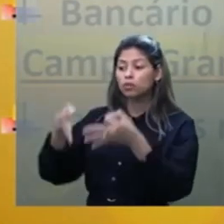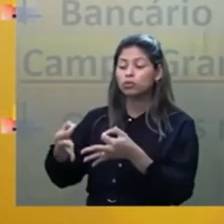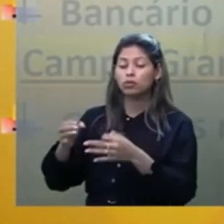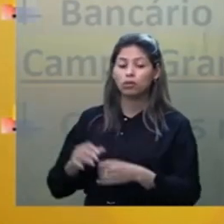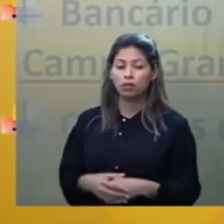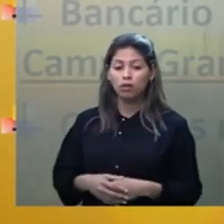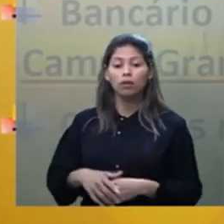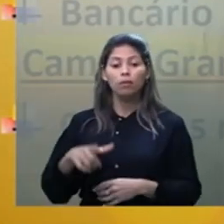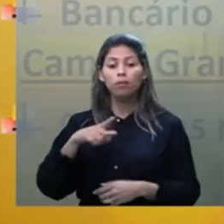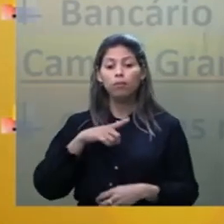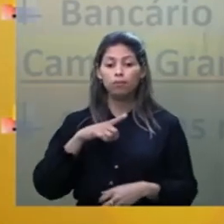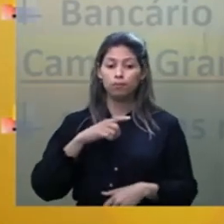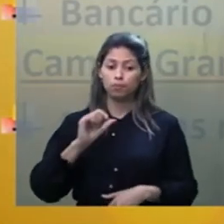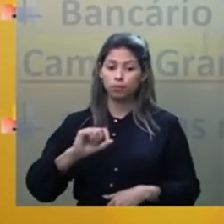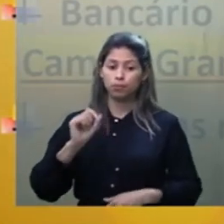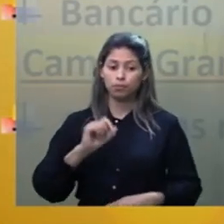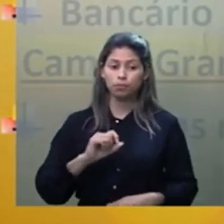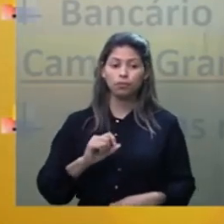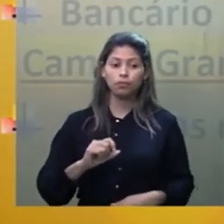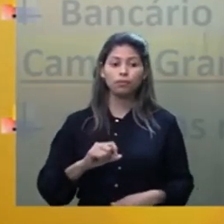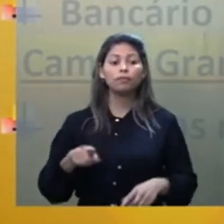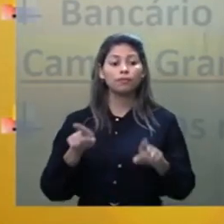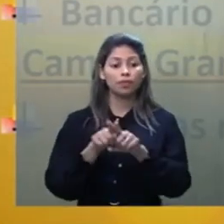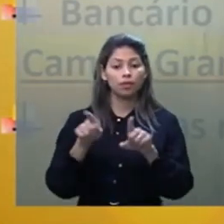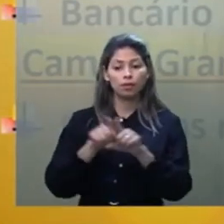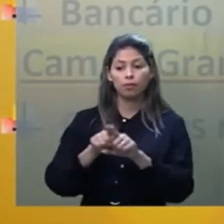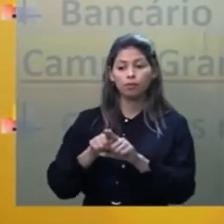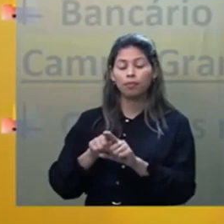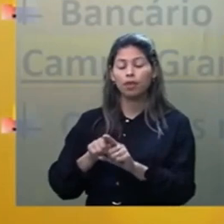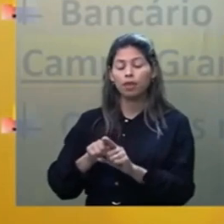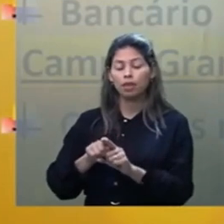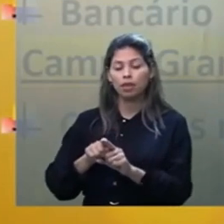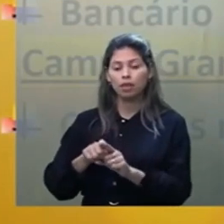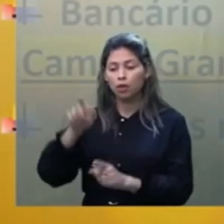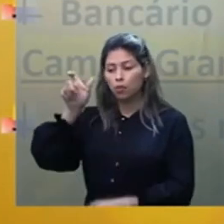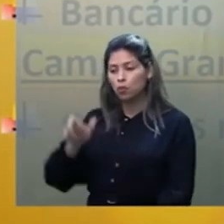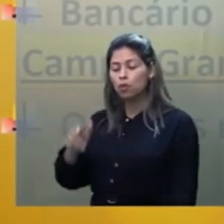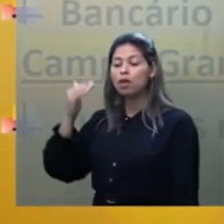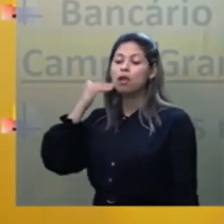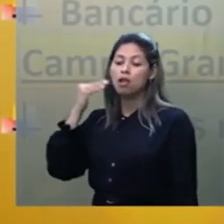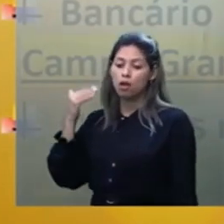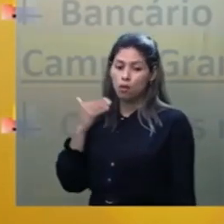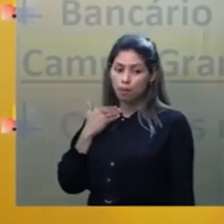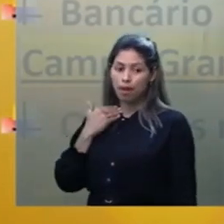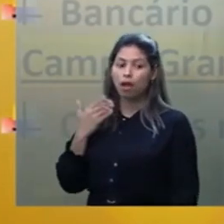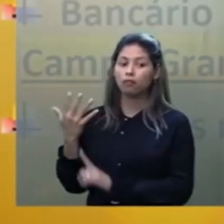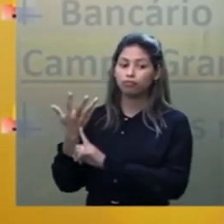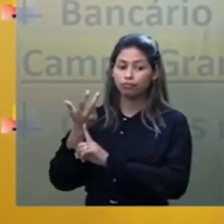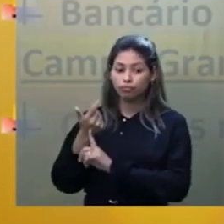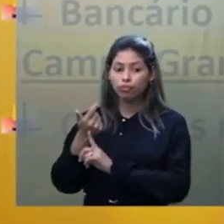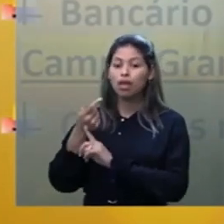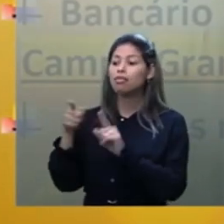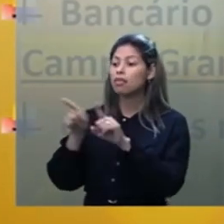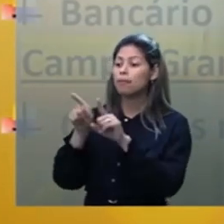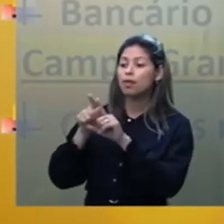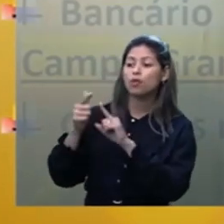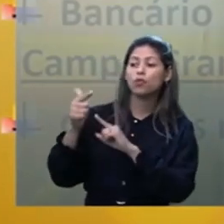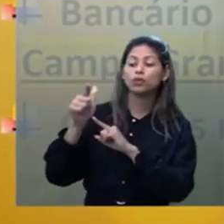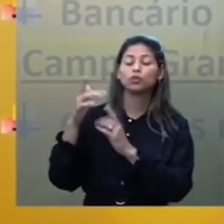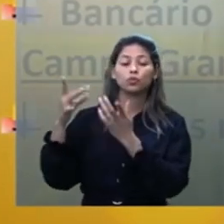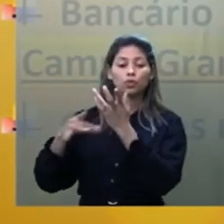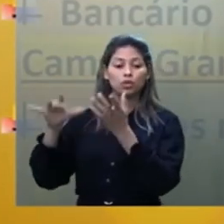bancário Francisco João de Deus e sua esposa, ex-miss Campo Grande, imagine o escândalo que foi a época, Gleide Dutra de Deus,